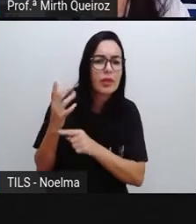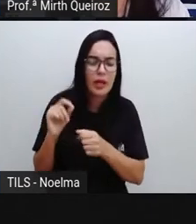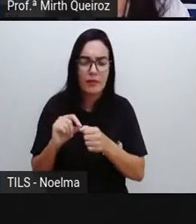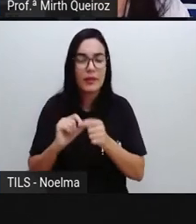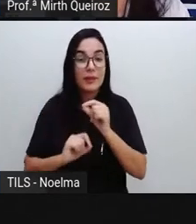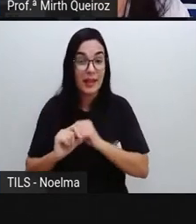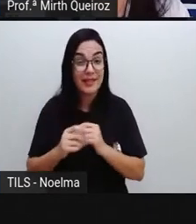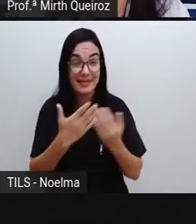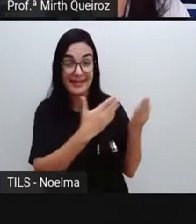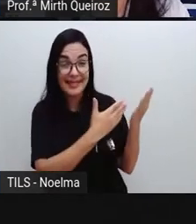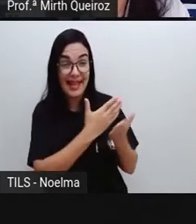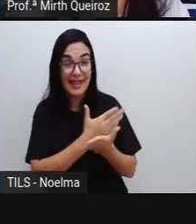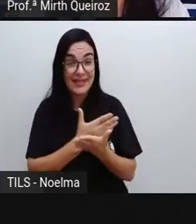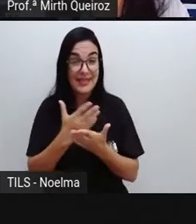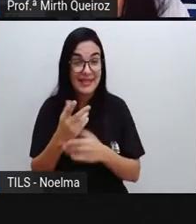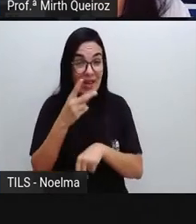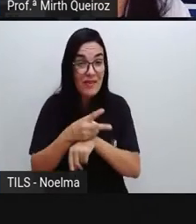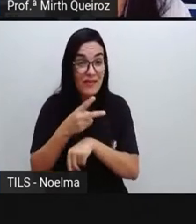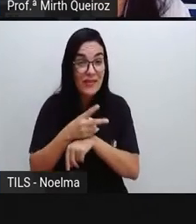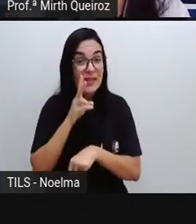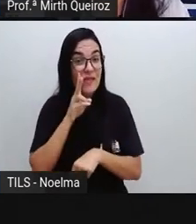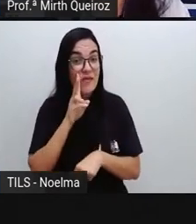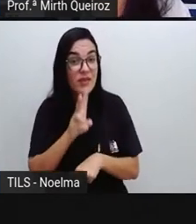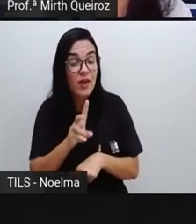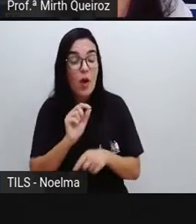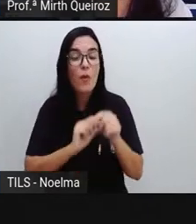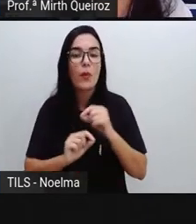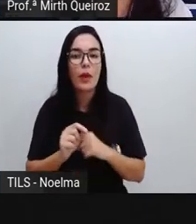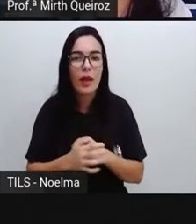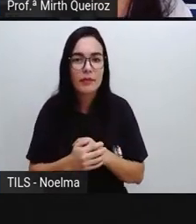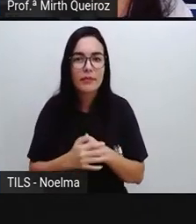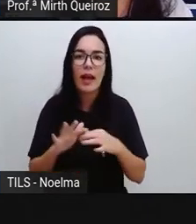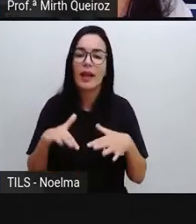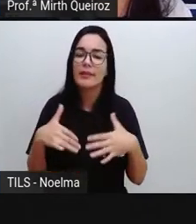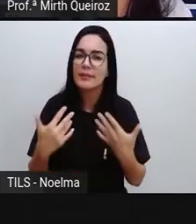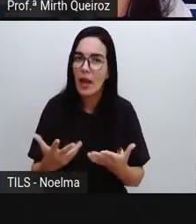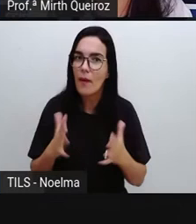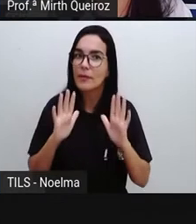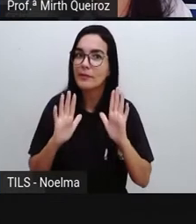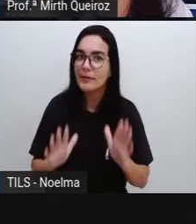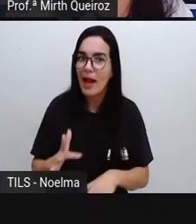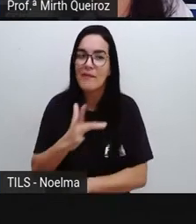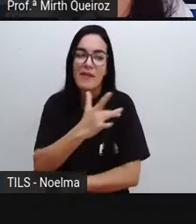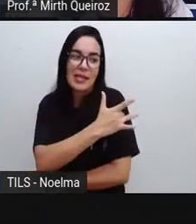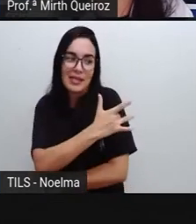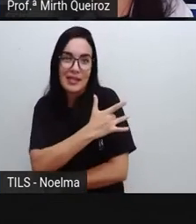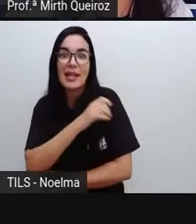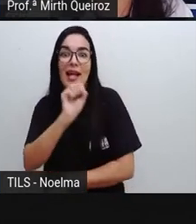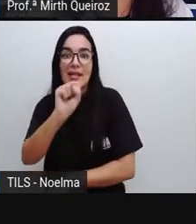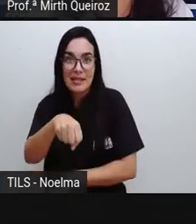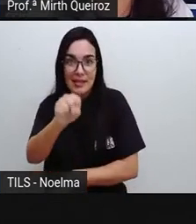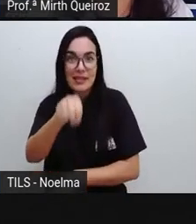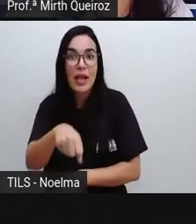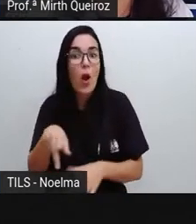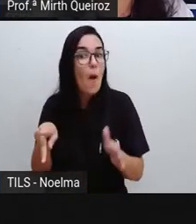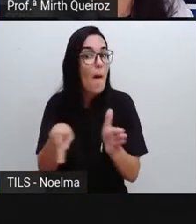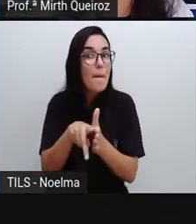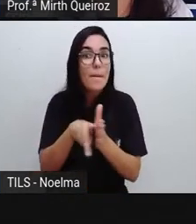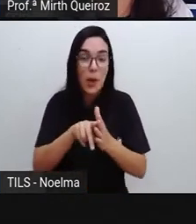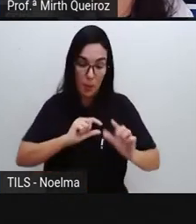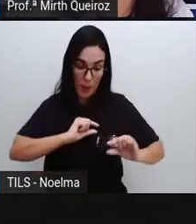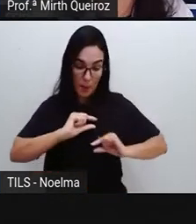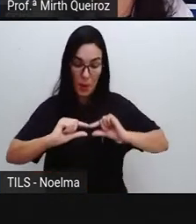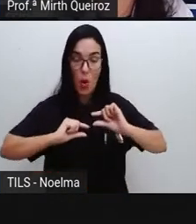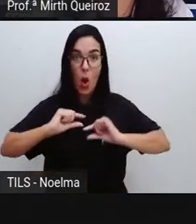vídeo falando sobre isso, né? Por incrível que pareça, as vacinas, elas são feitas com o próprio micro